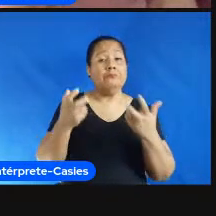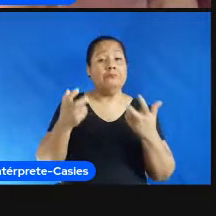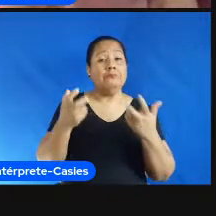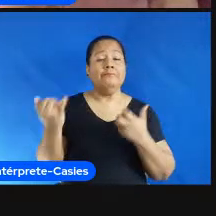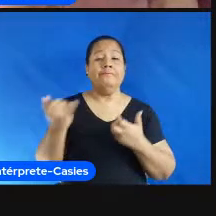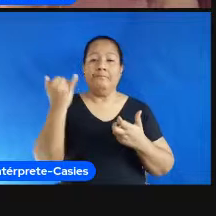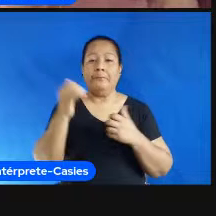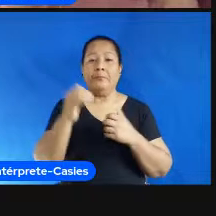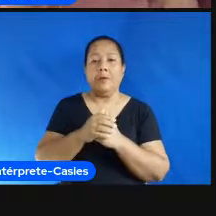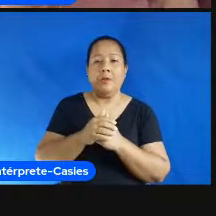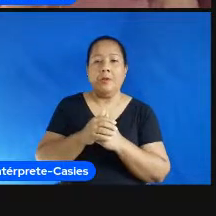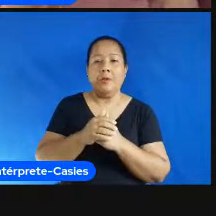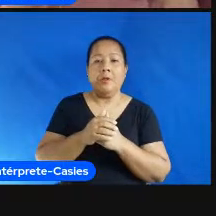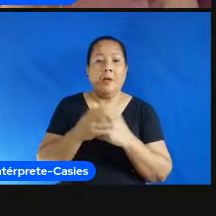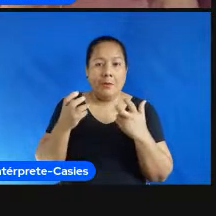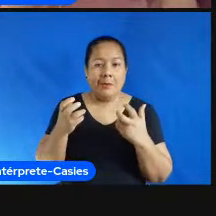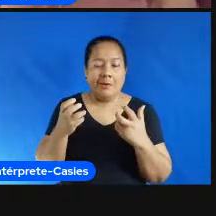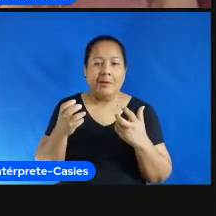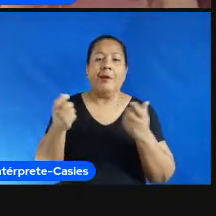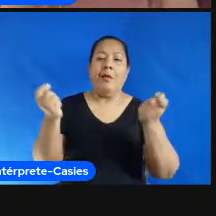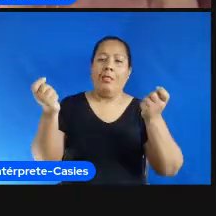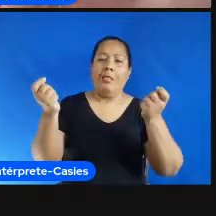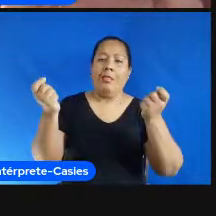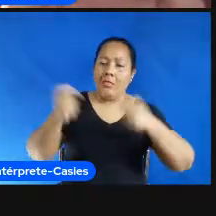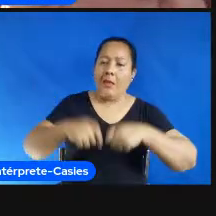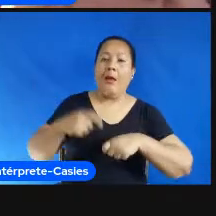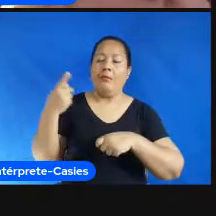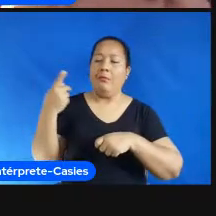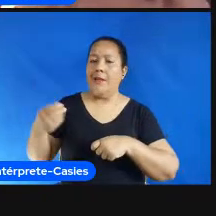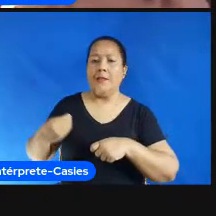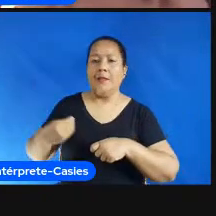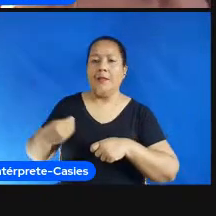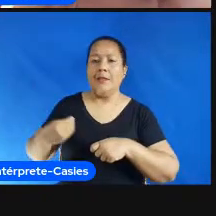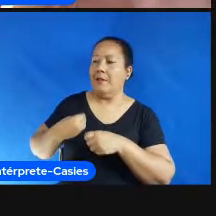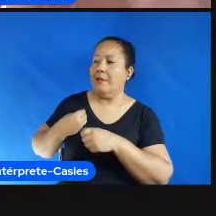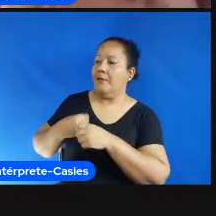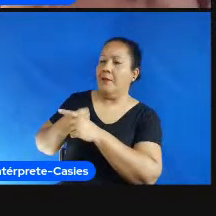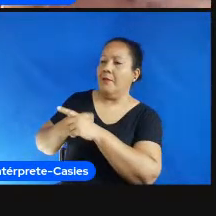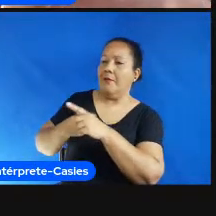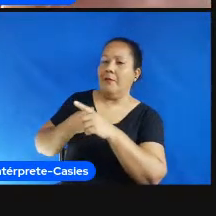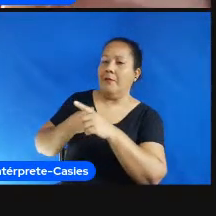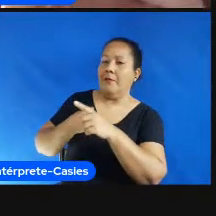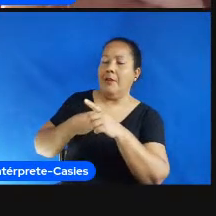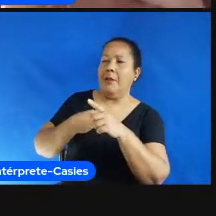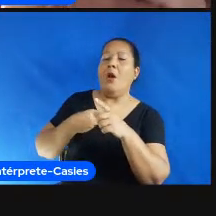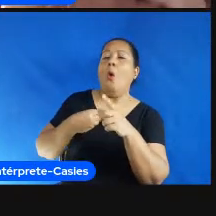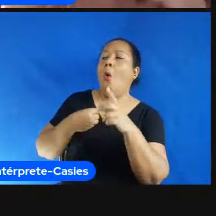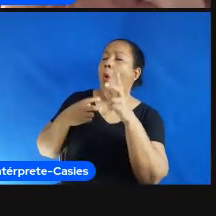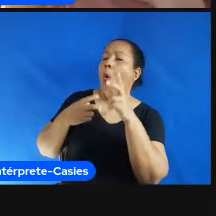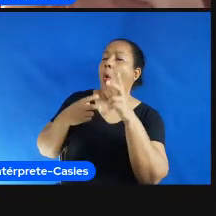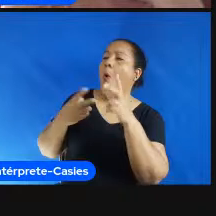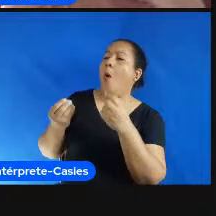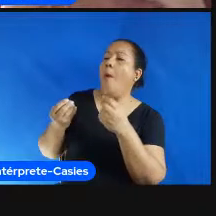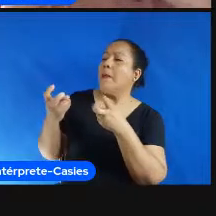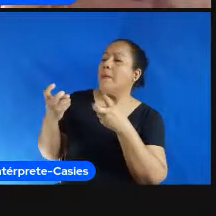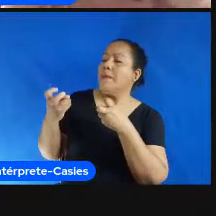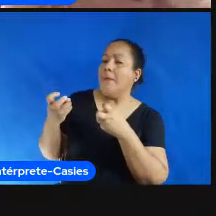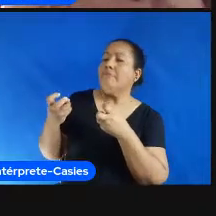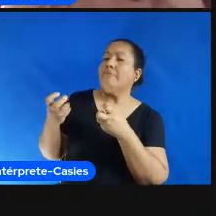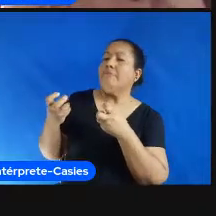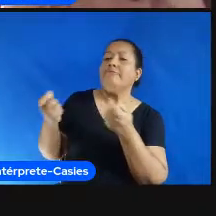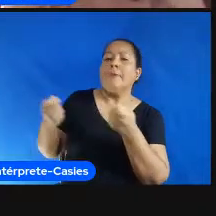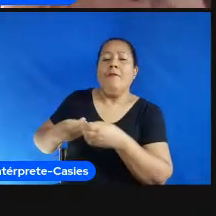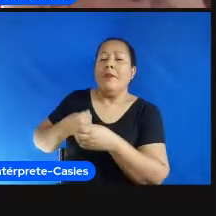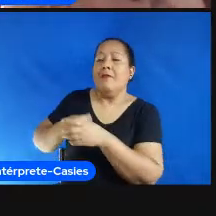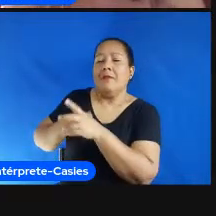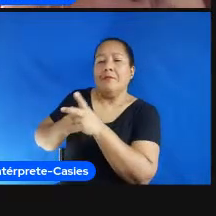e aplicados em outros contextos da vida se essas pessoas conseguem olhar pra trás e fazer alguma relação né e a